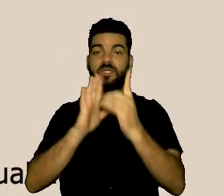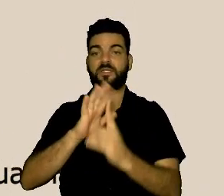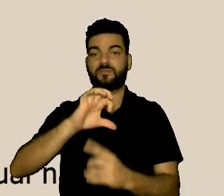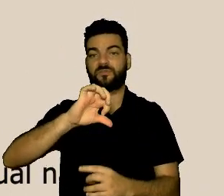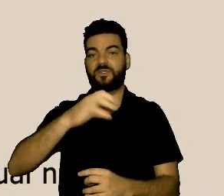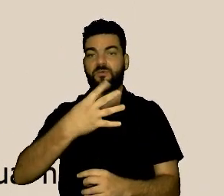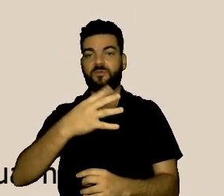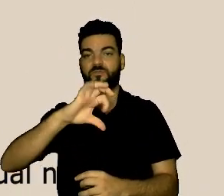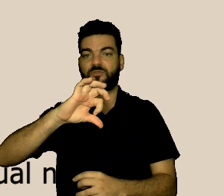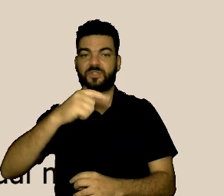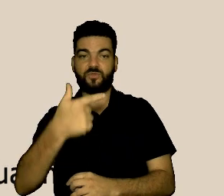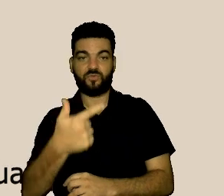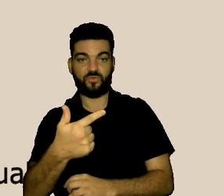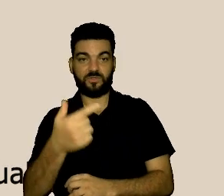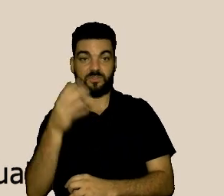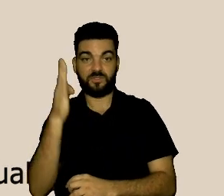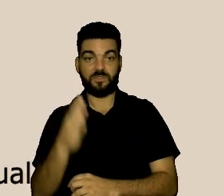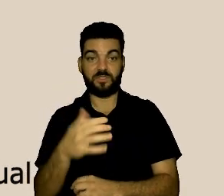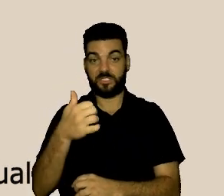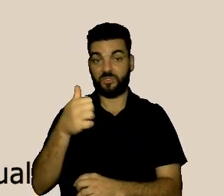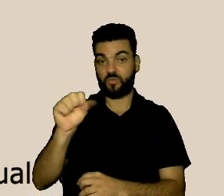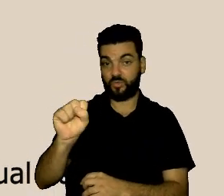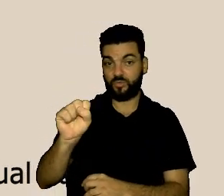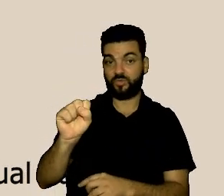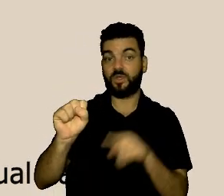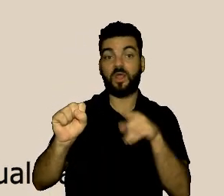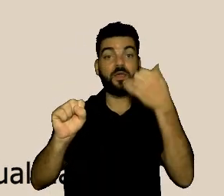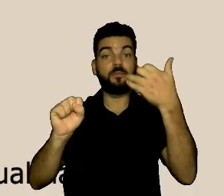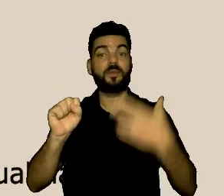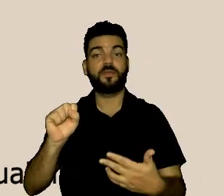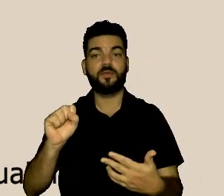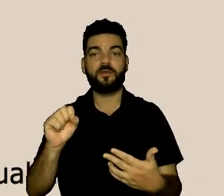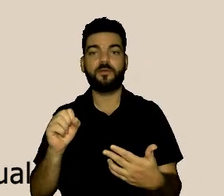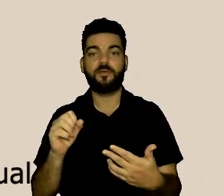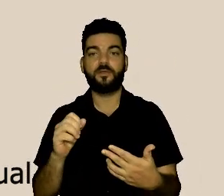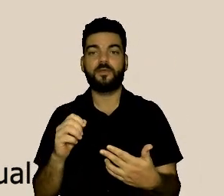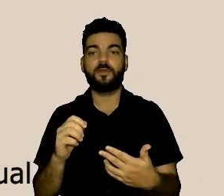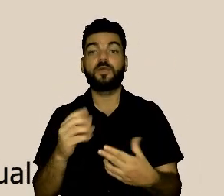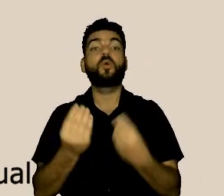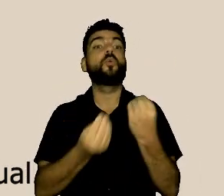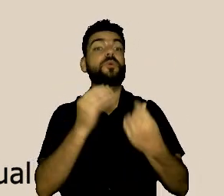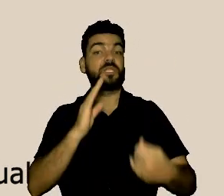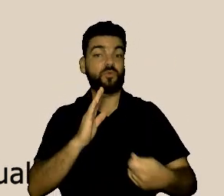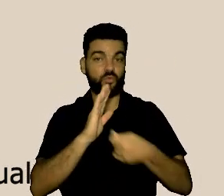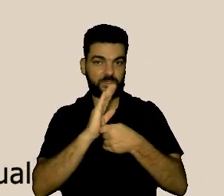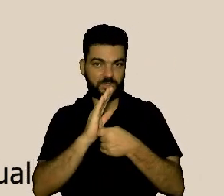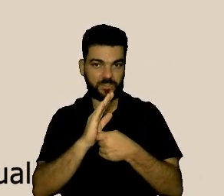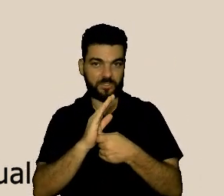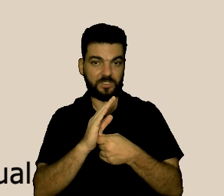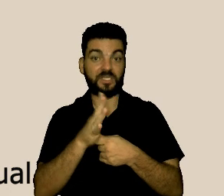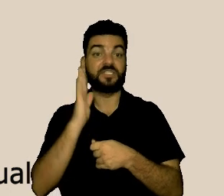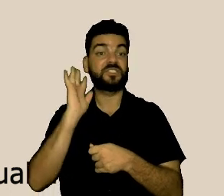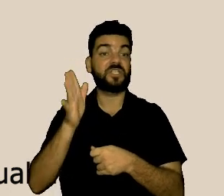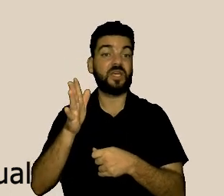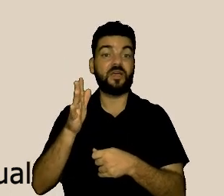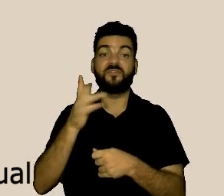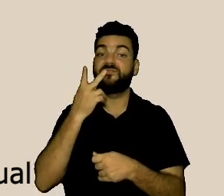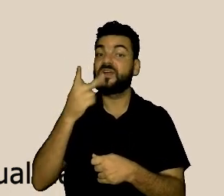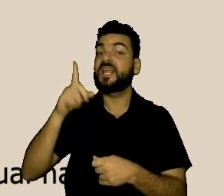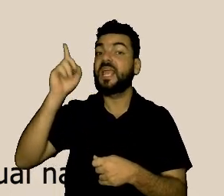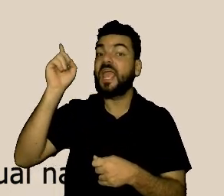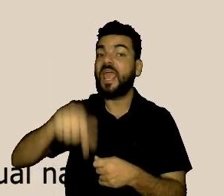estabelecendo que a denúncia já indica uma prática irregular ou ilícito, cuja